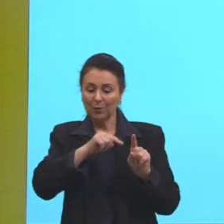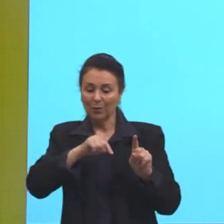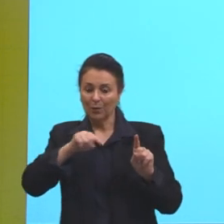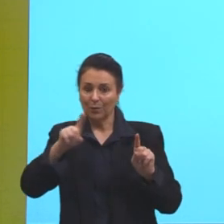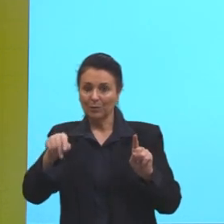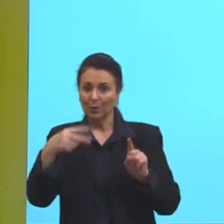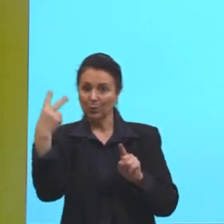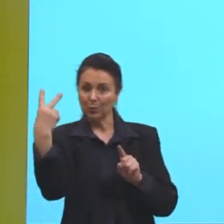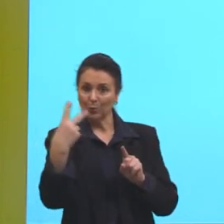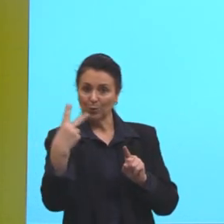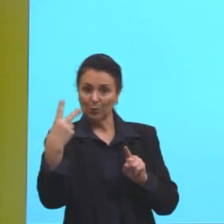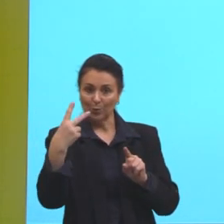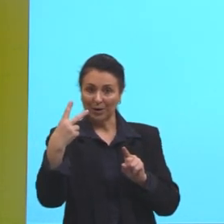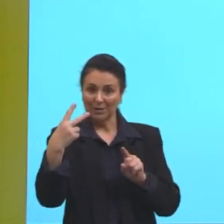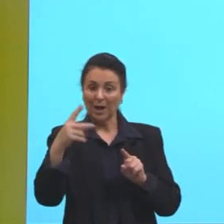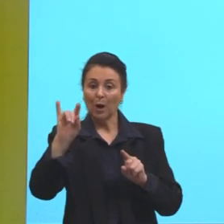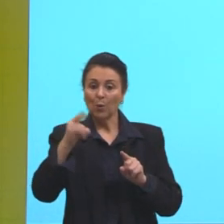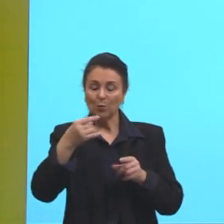hemoglobina.